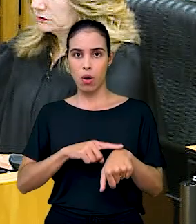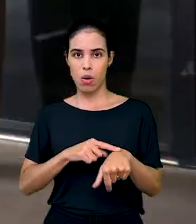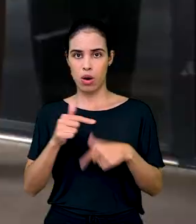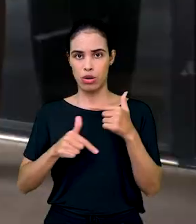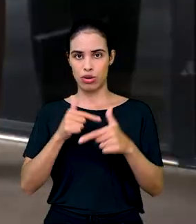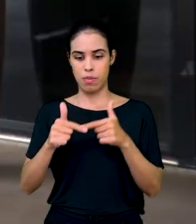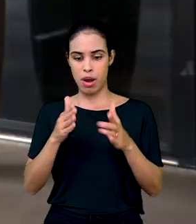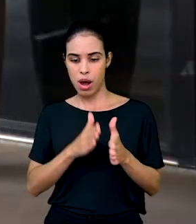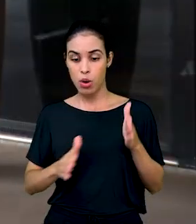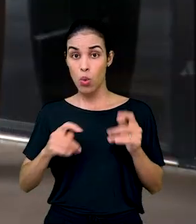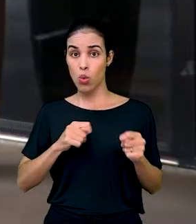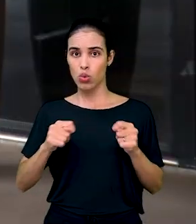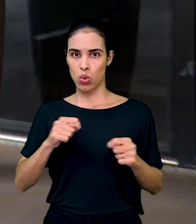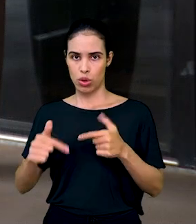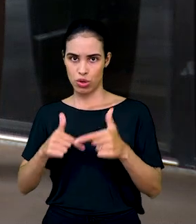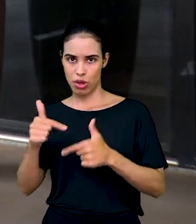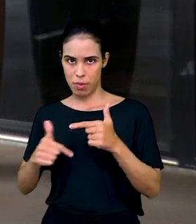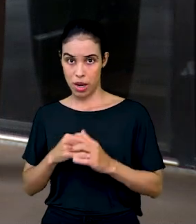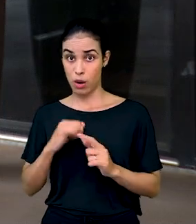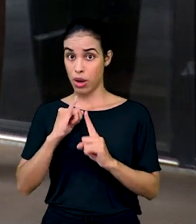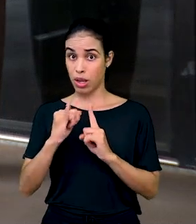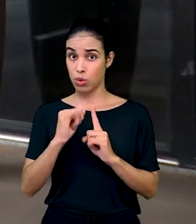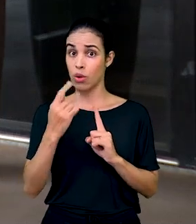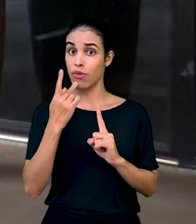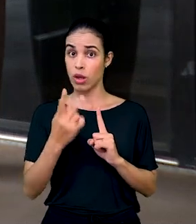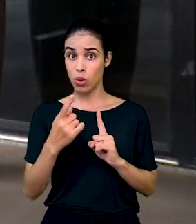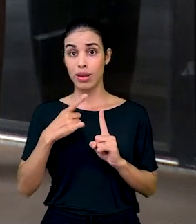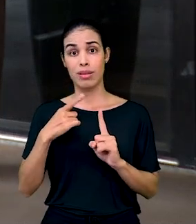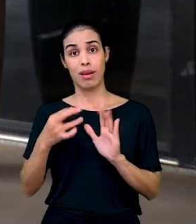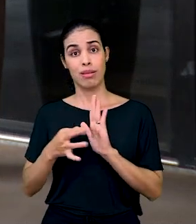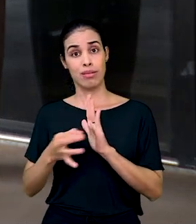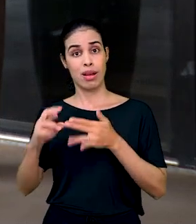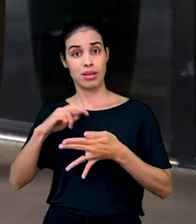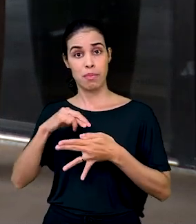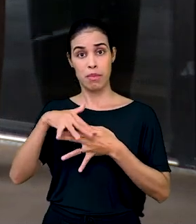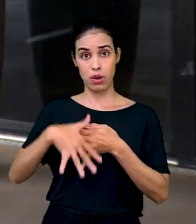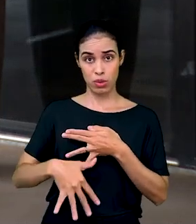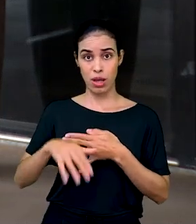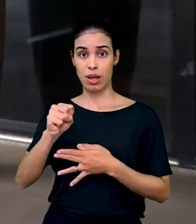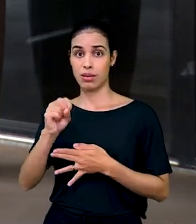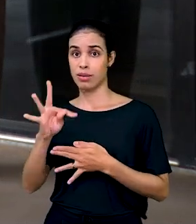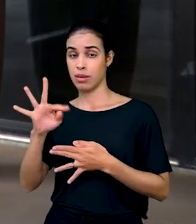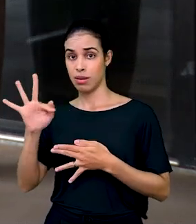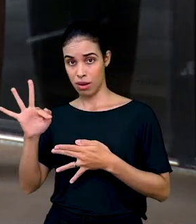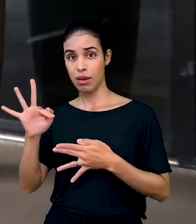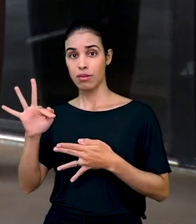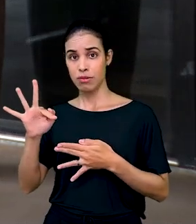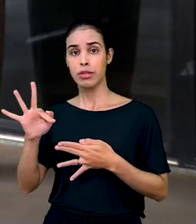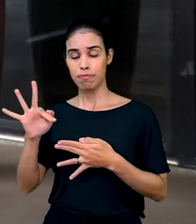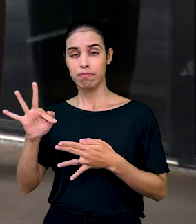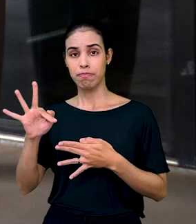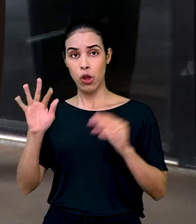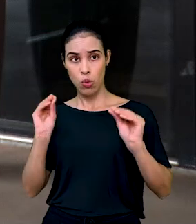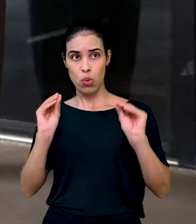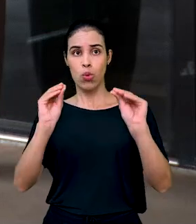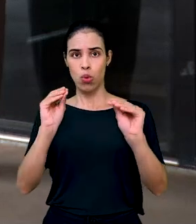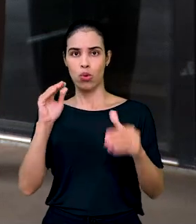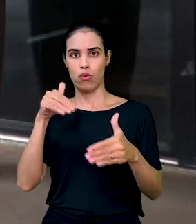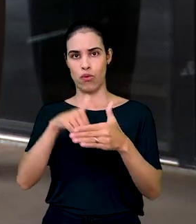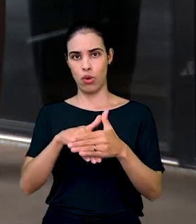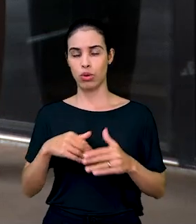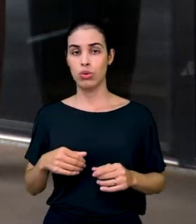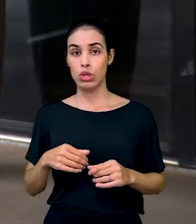jornada. O relator destacou ainda a tese de repercussão geral fixada pelo Supremo Tribunal Federal,